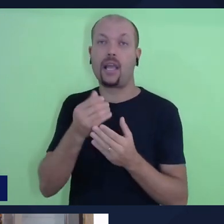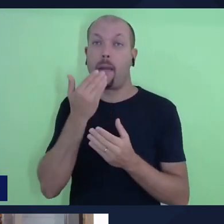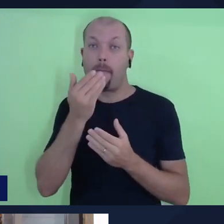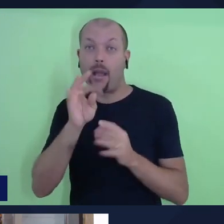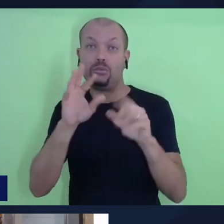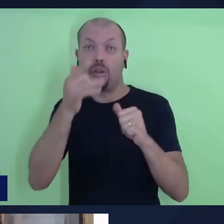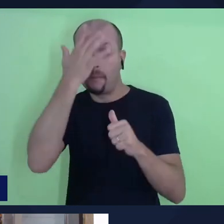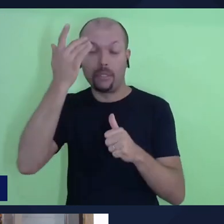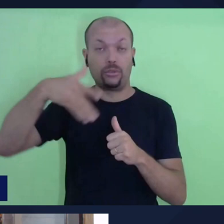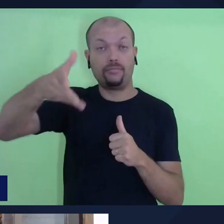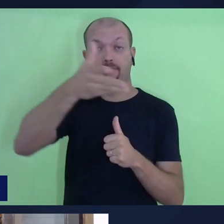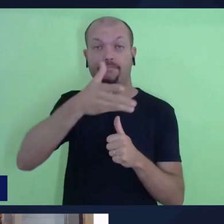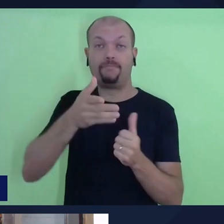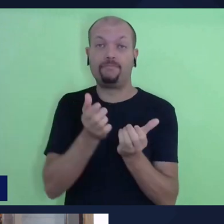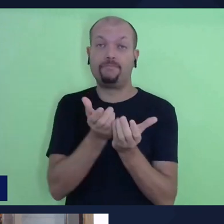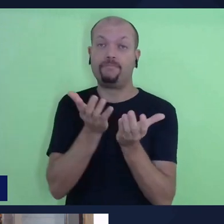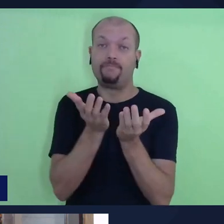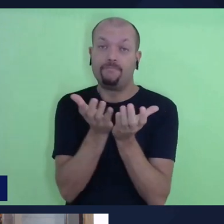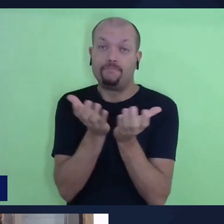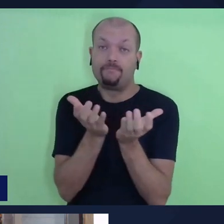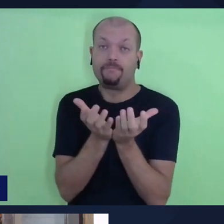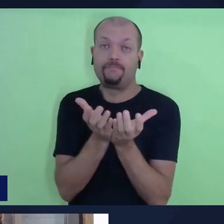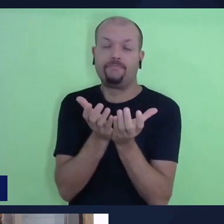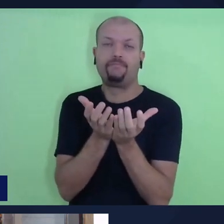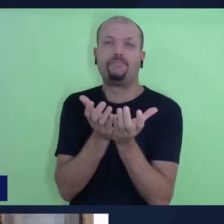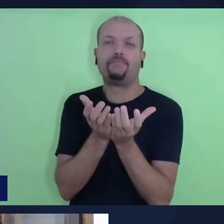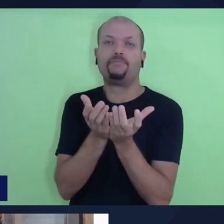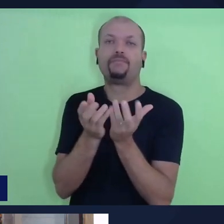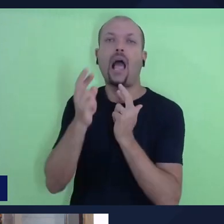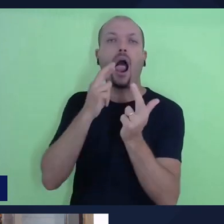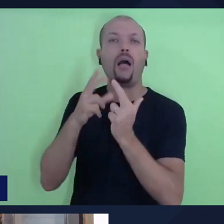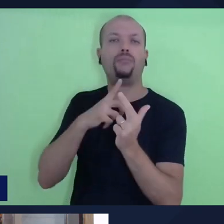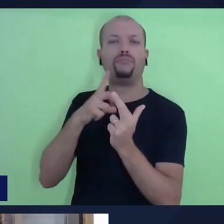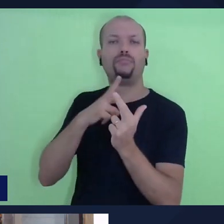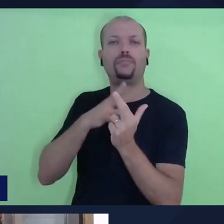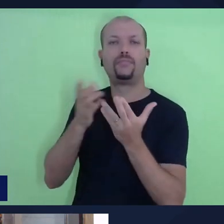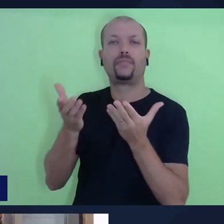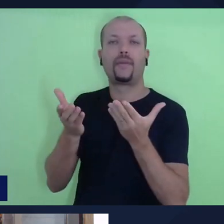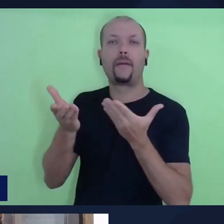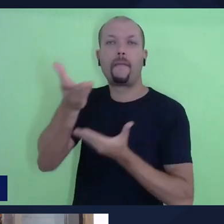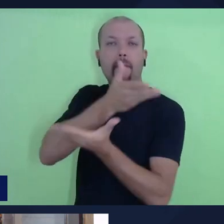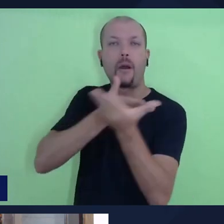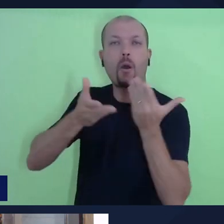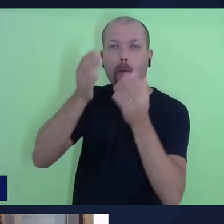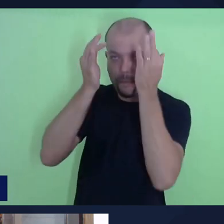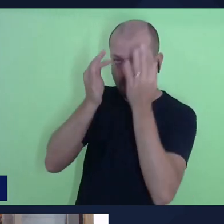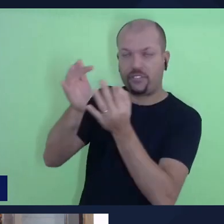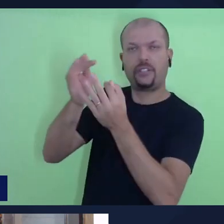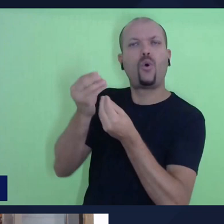se relacionam dentro desse contexto da mordomia, da fidelidade?